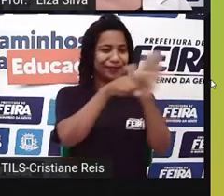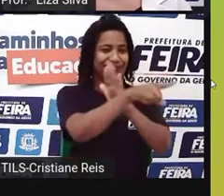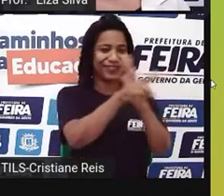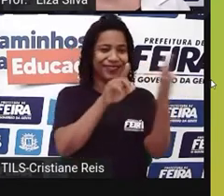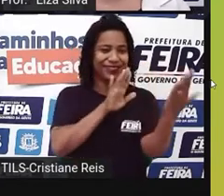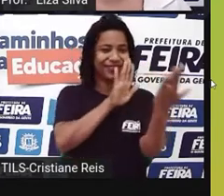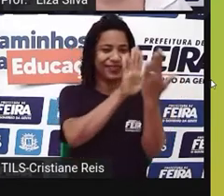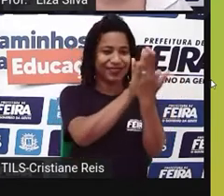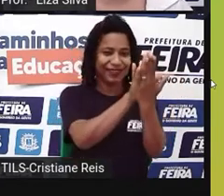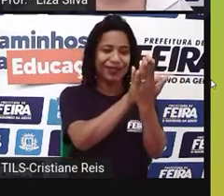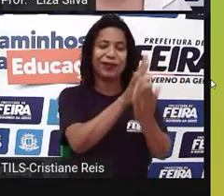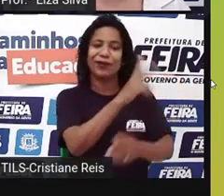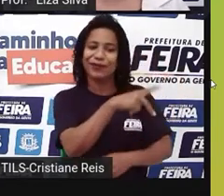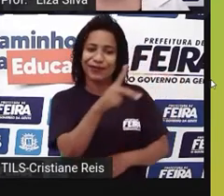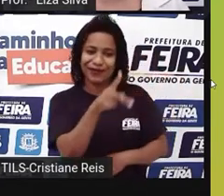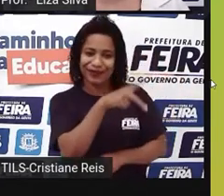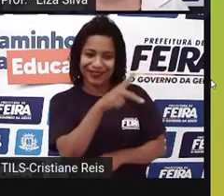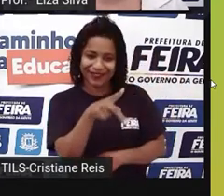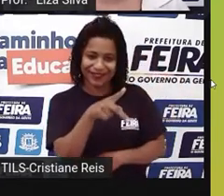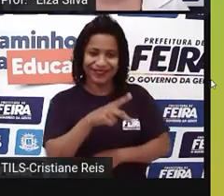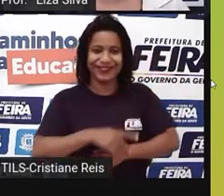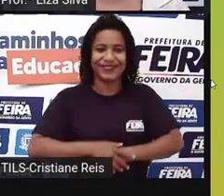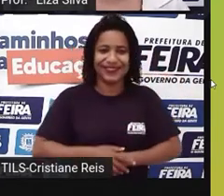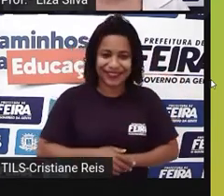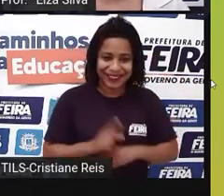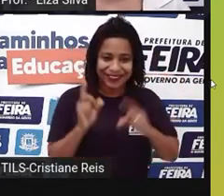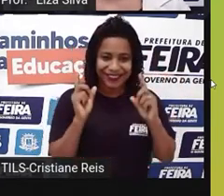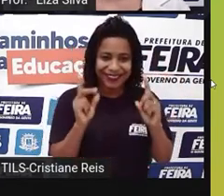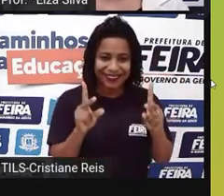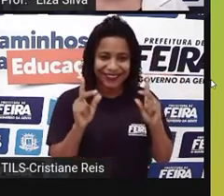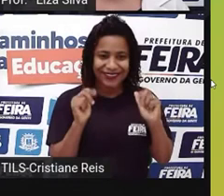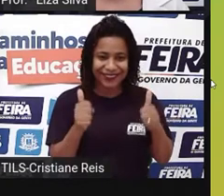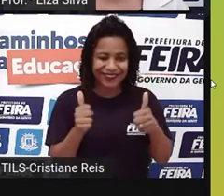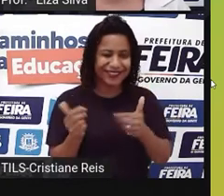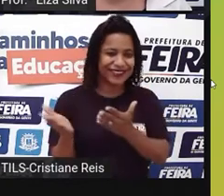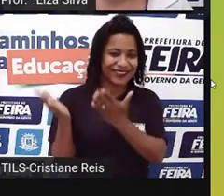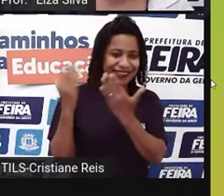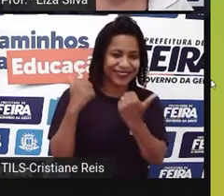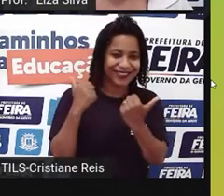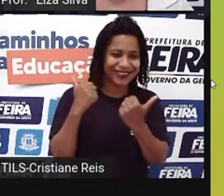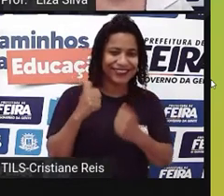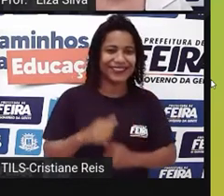oportunidade que você tiver em sua escola. Ok? Let's go!